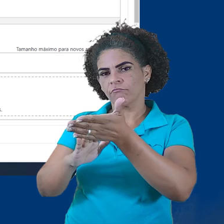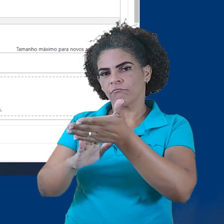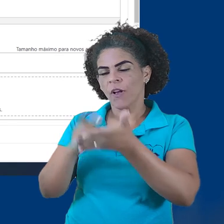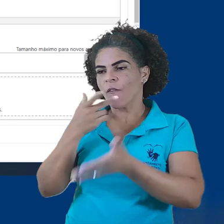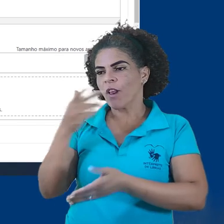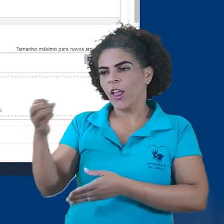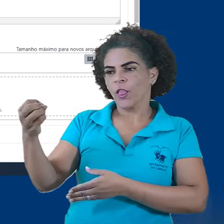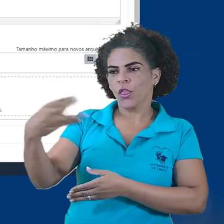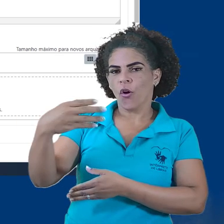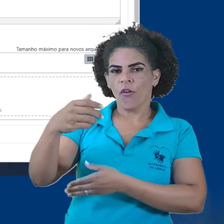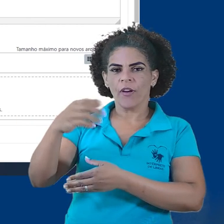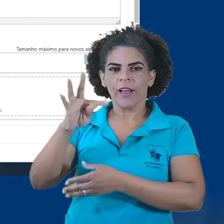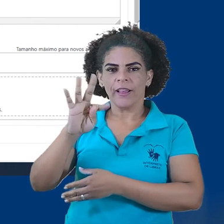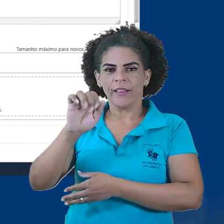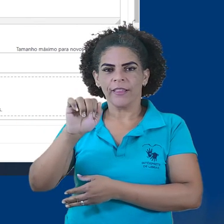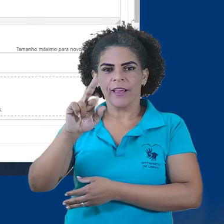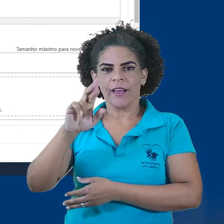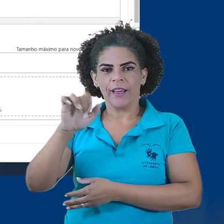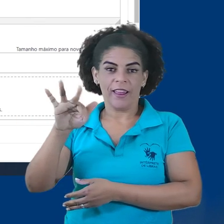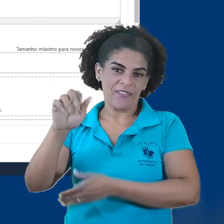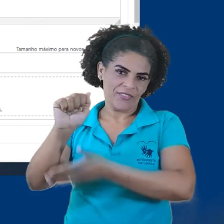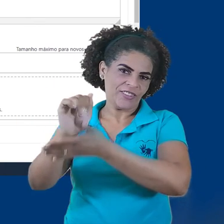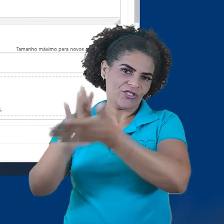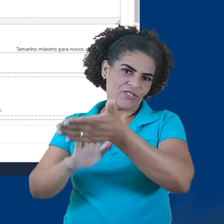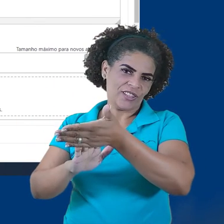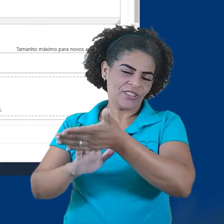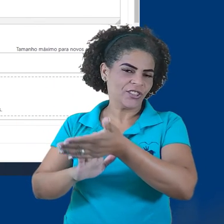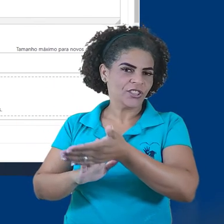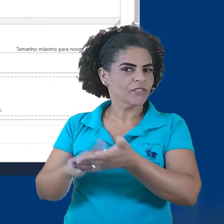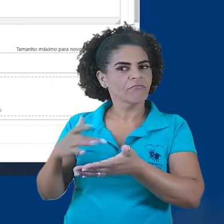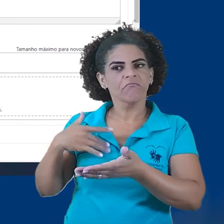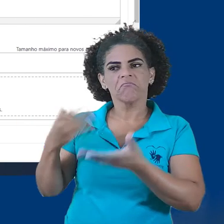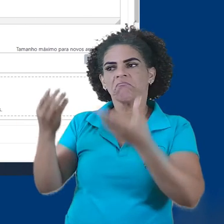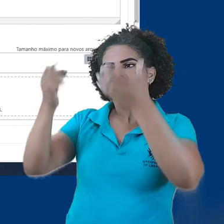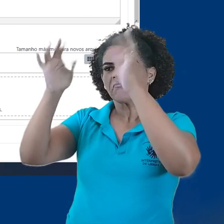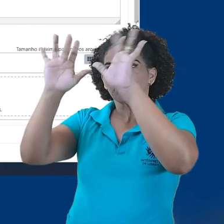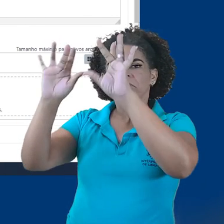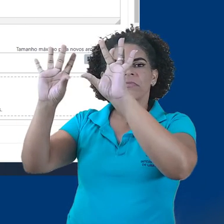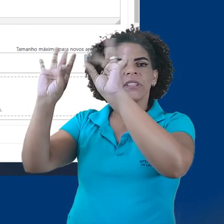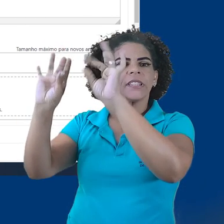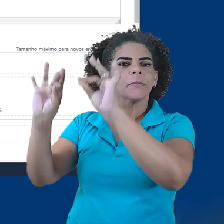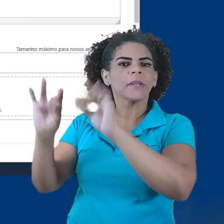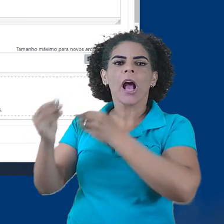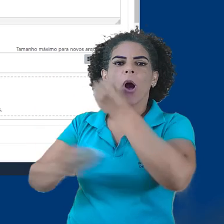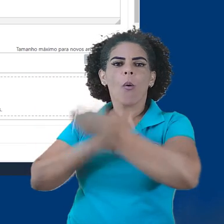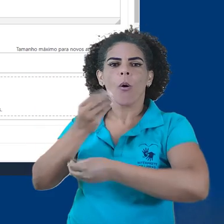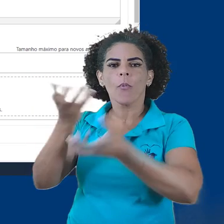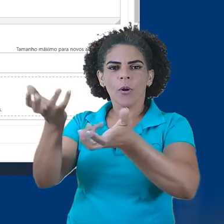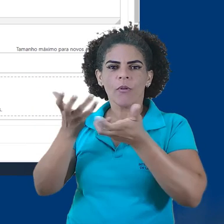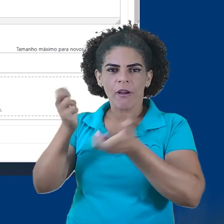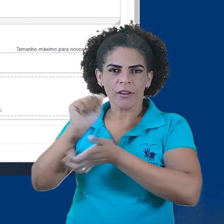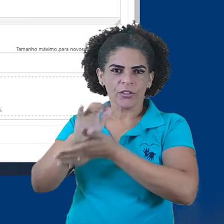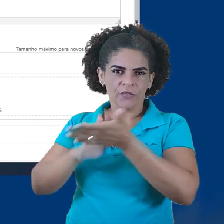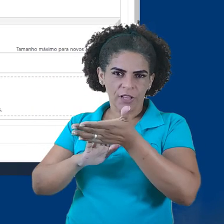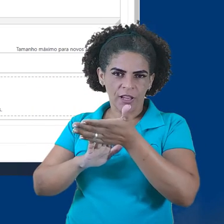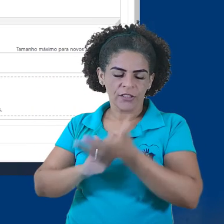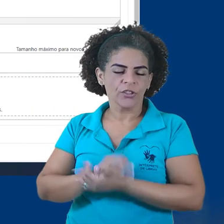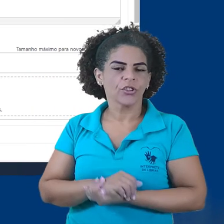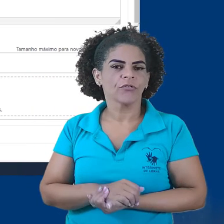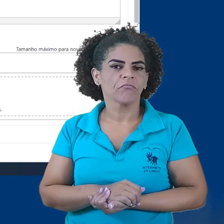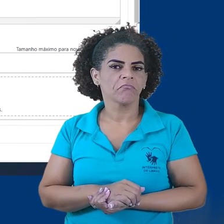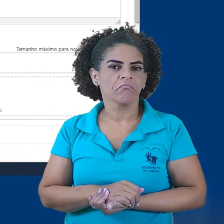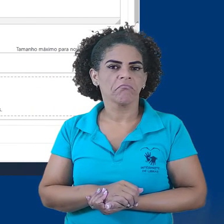Vou escolher um nome para a minha tarefa, que eu vou chamar de nova tarefa, aplicar uma descrição,